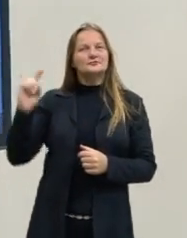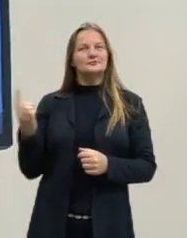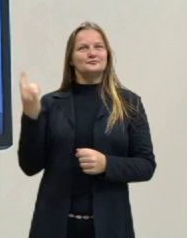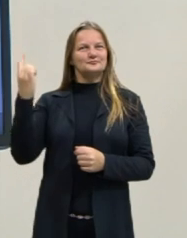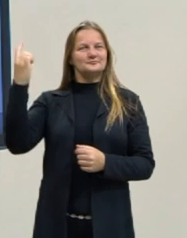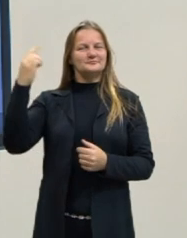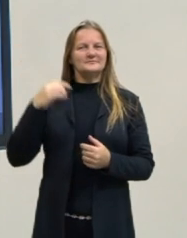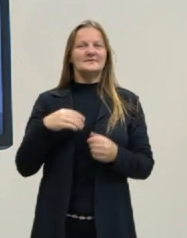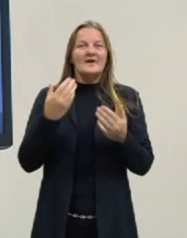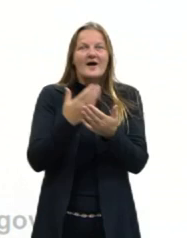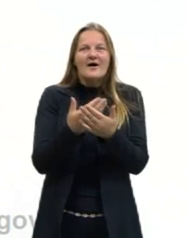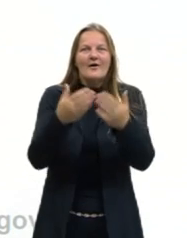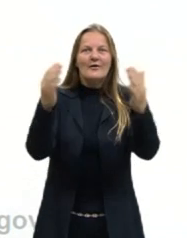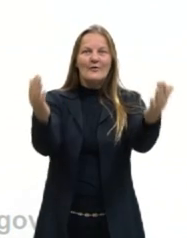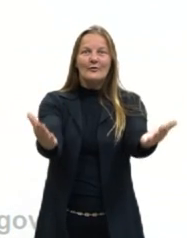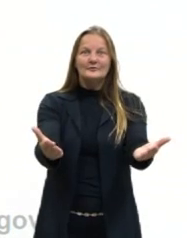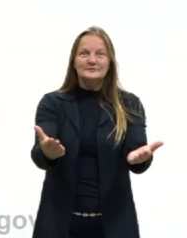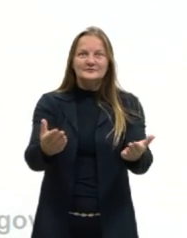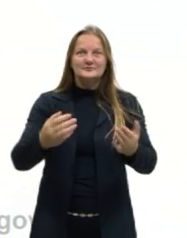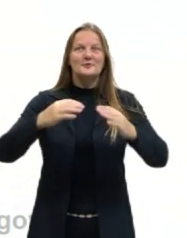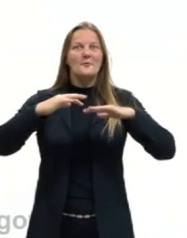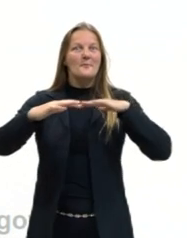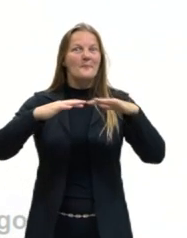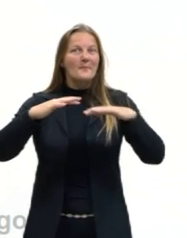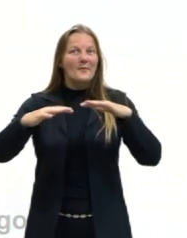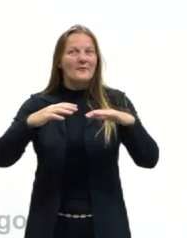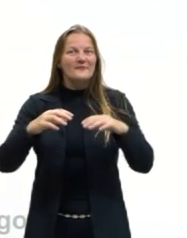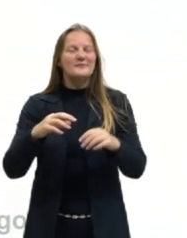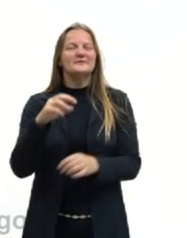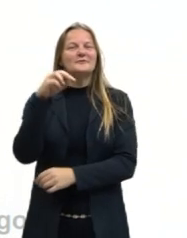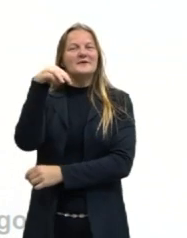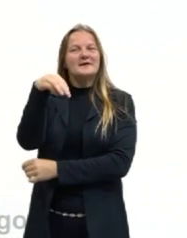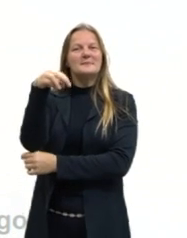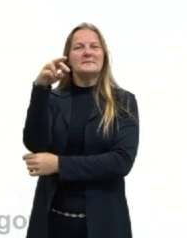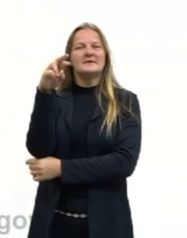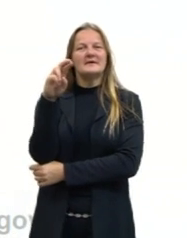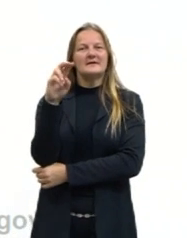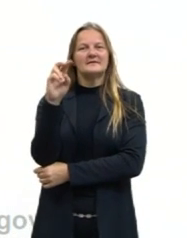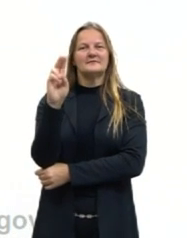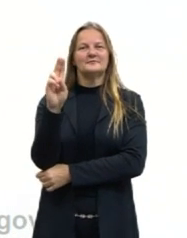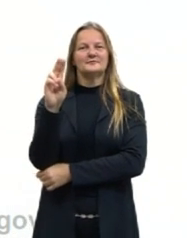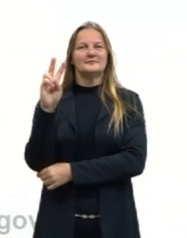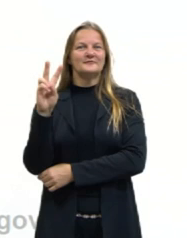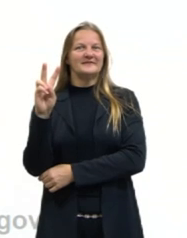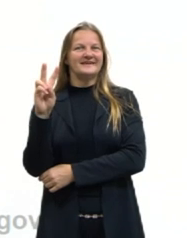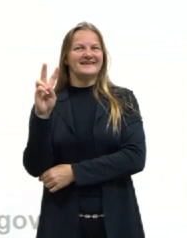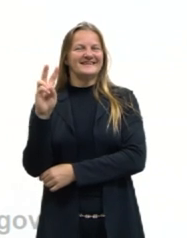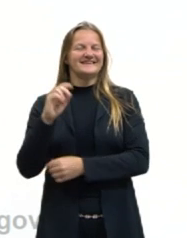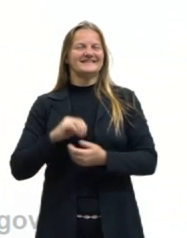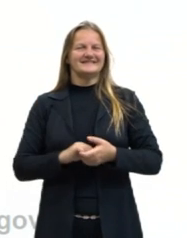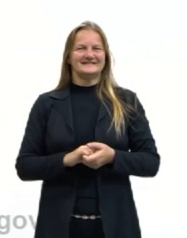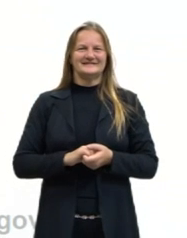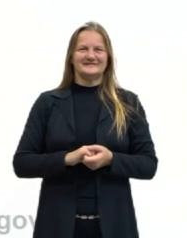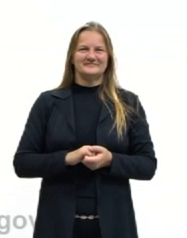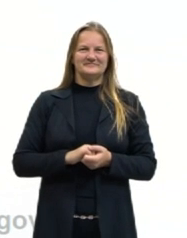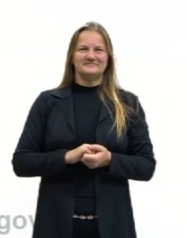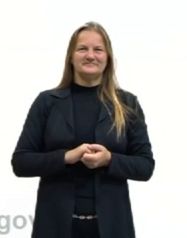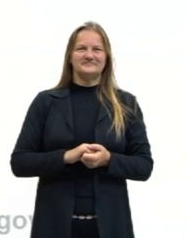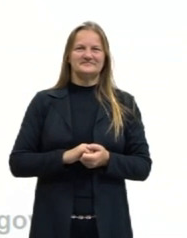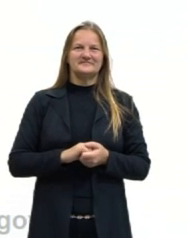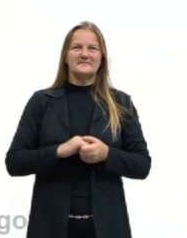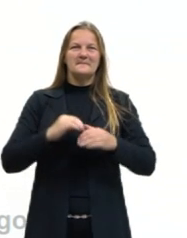Hoje a nossa aula é sobre movimento retilíneo uniformemente variado, o famoso MRUV.